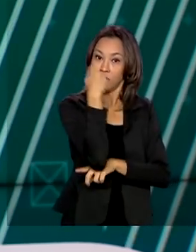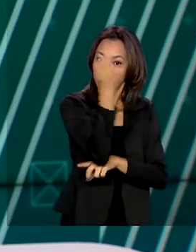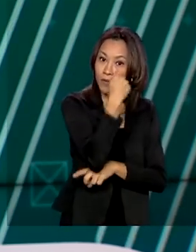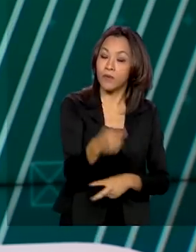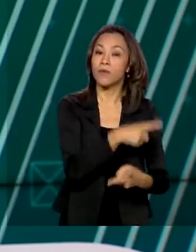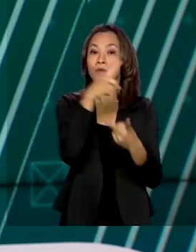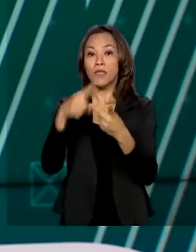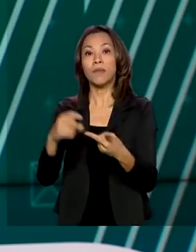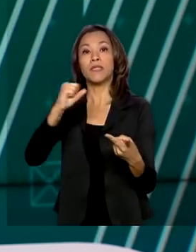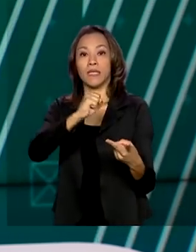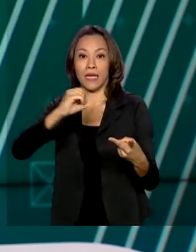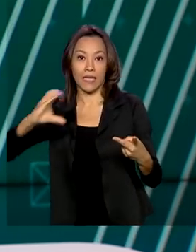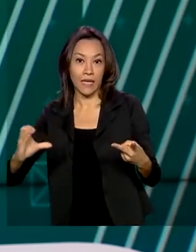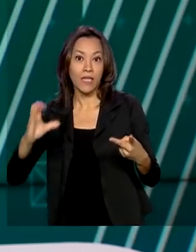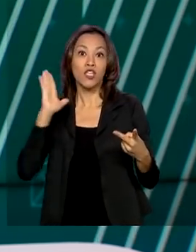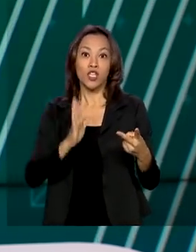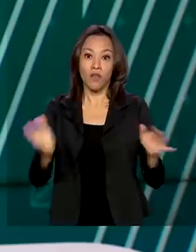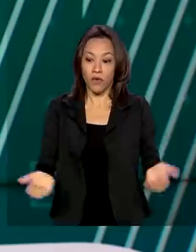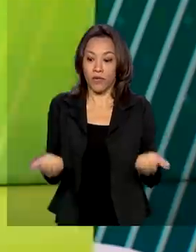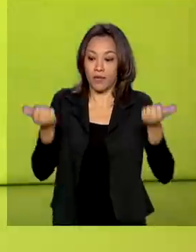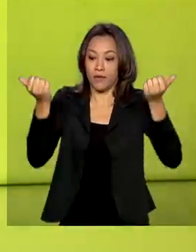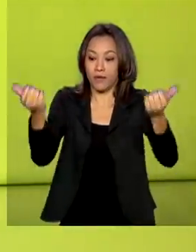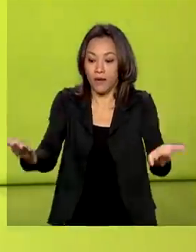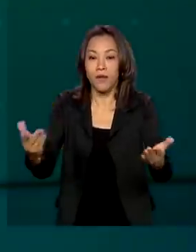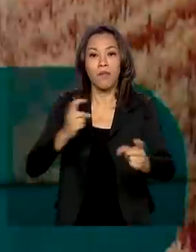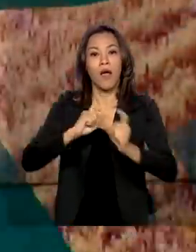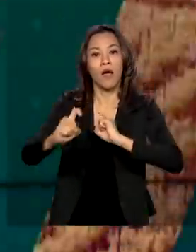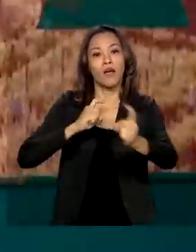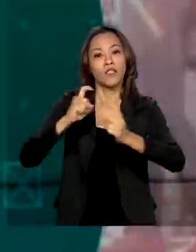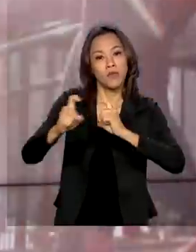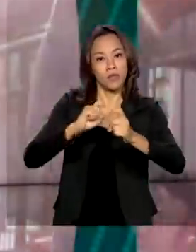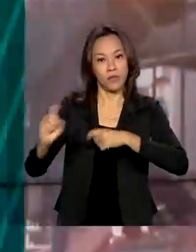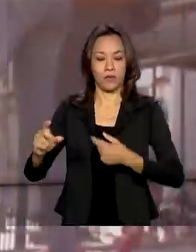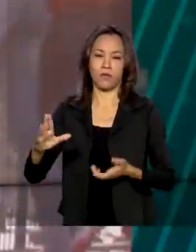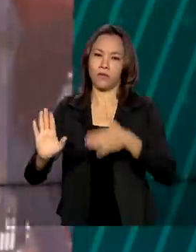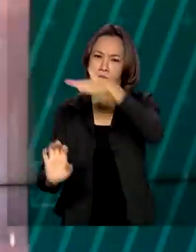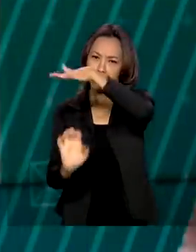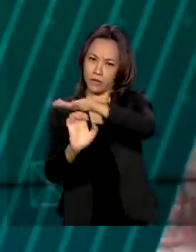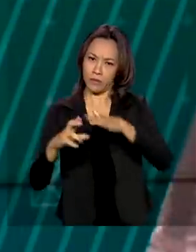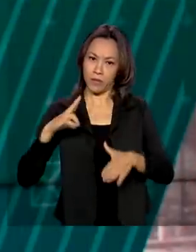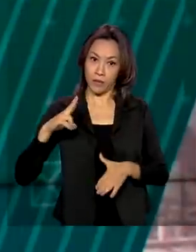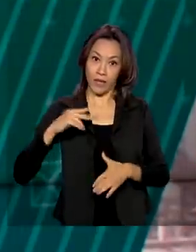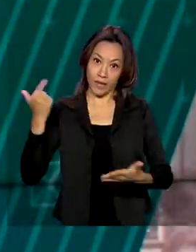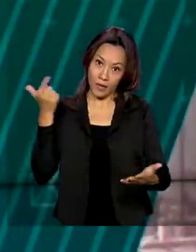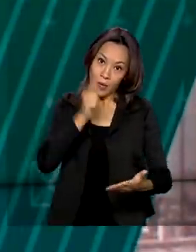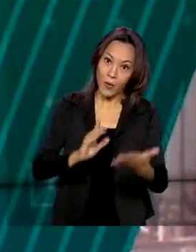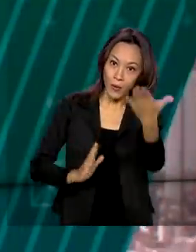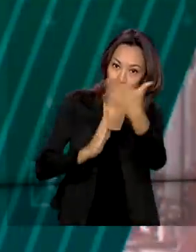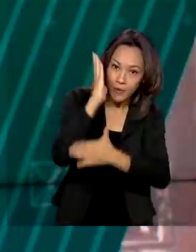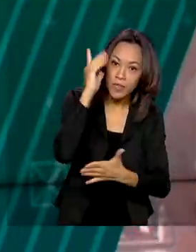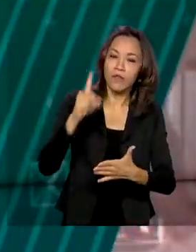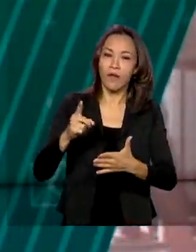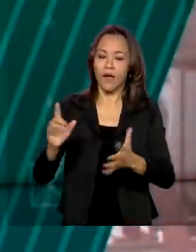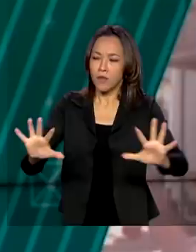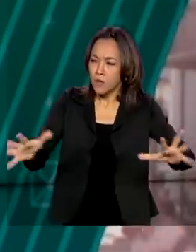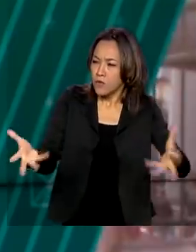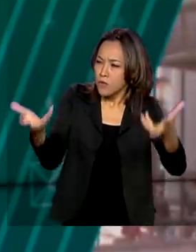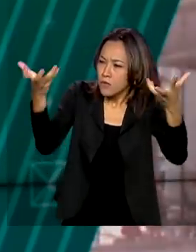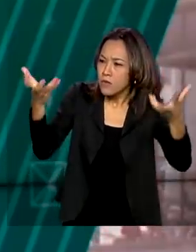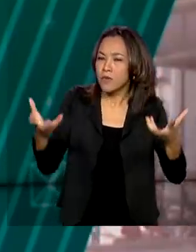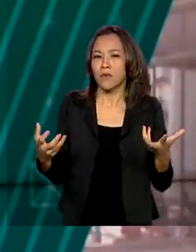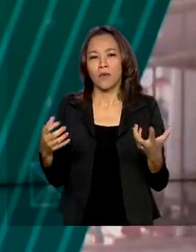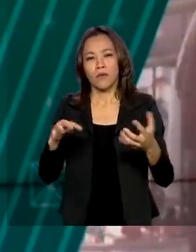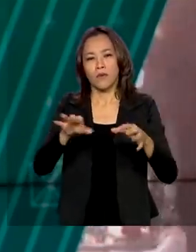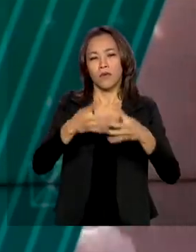Catarina, foram concedidos à iniciativa privada. O grupo vencedor ficará responsável pela revitalização, modernização,